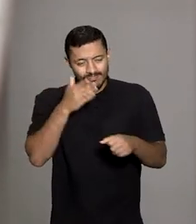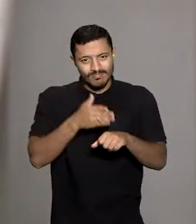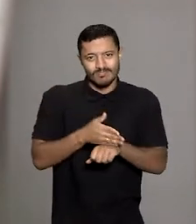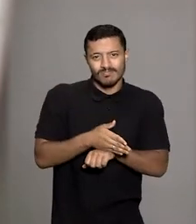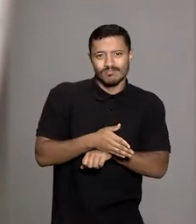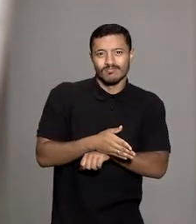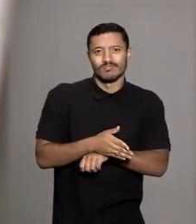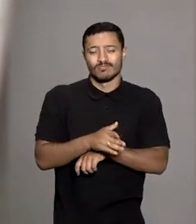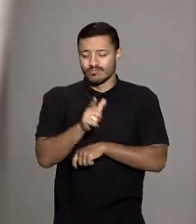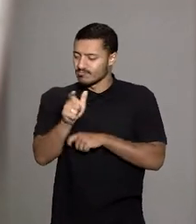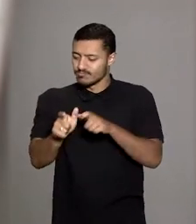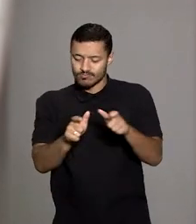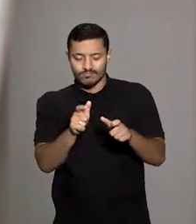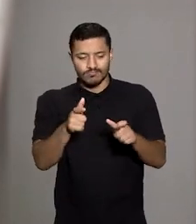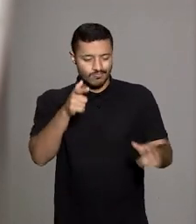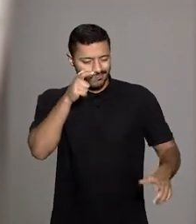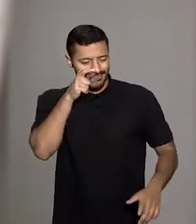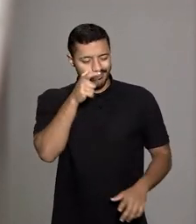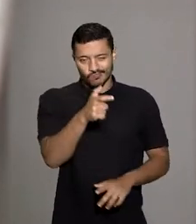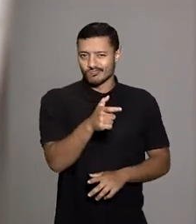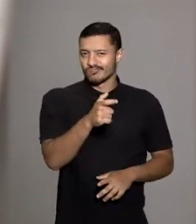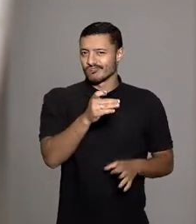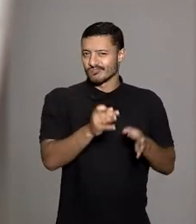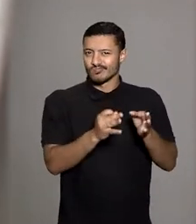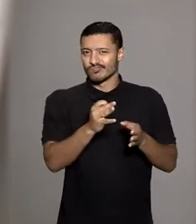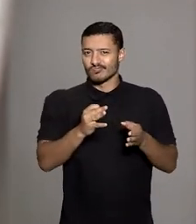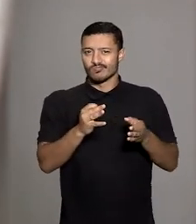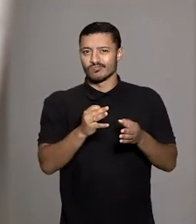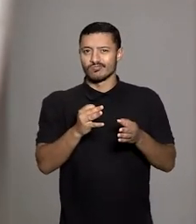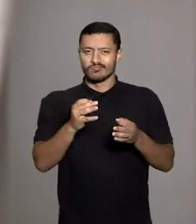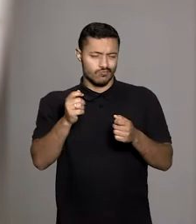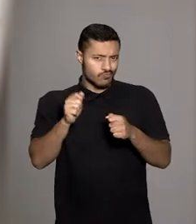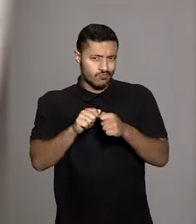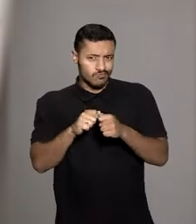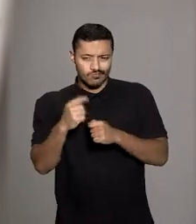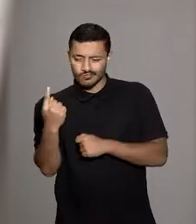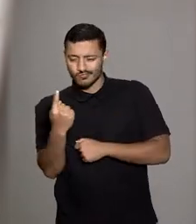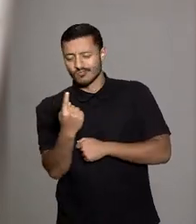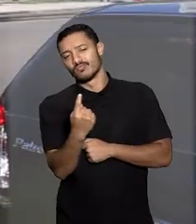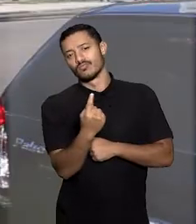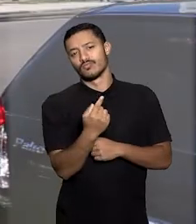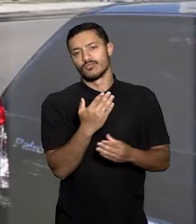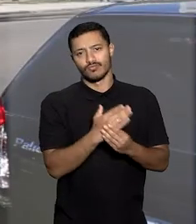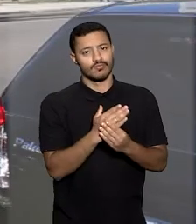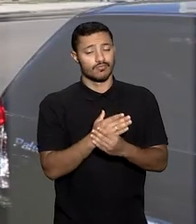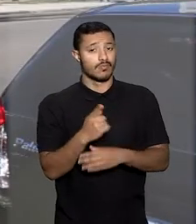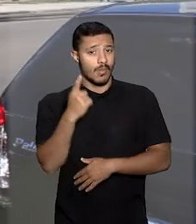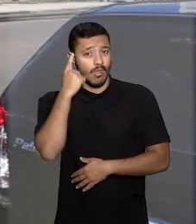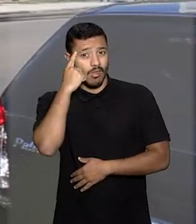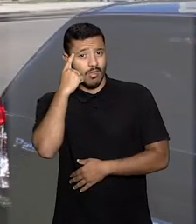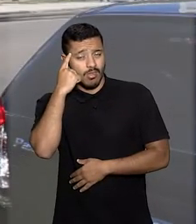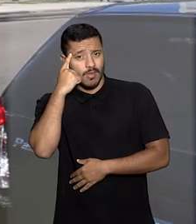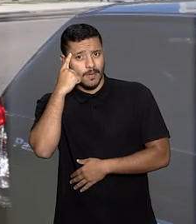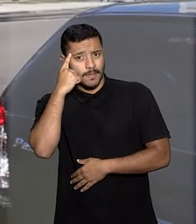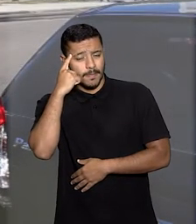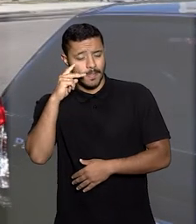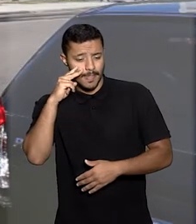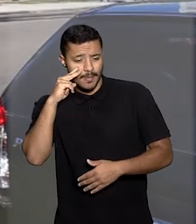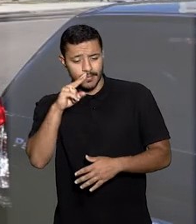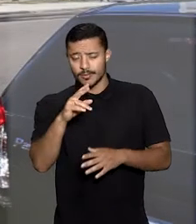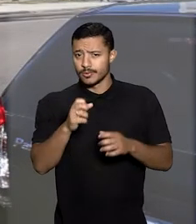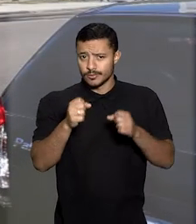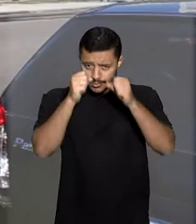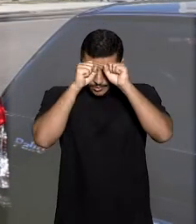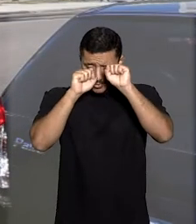eventuais consumidores interessados ajuizar o cumprimento individual da sentença. A decisão foi reformada pelo Tribunal